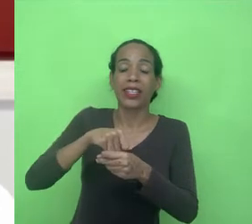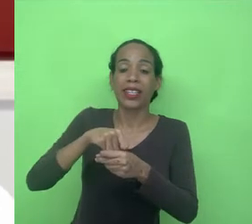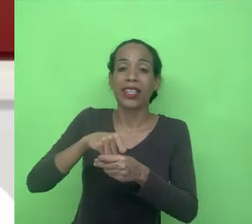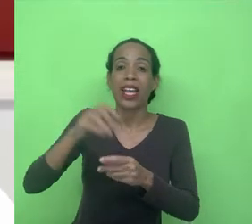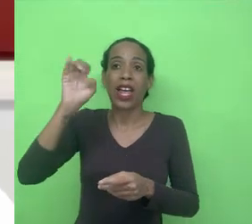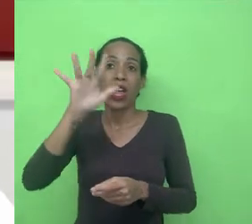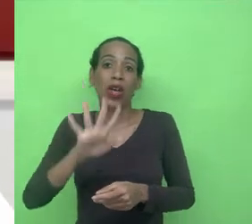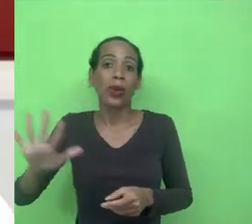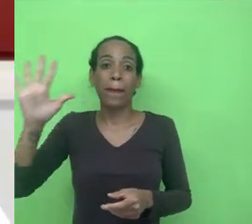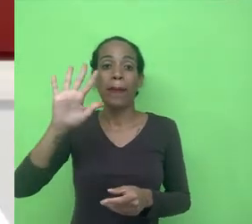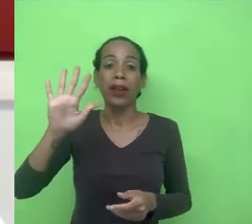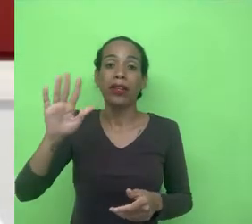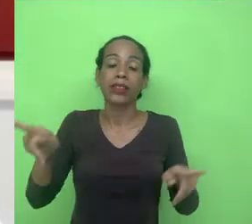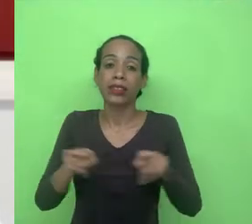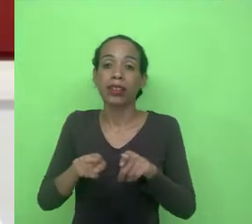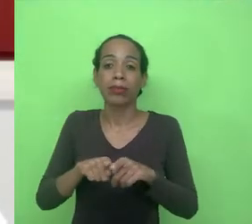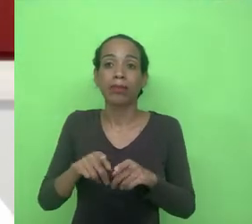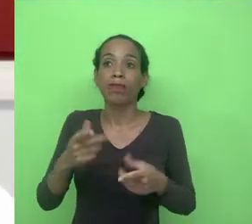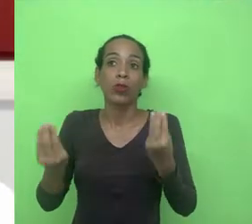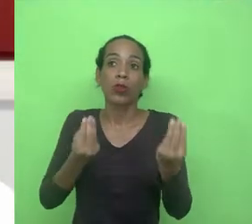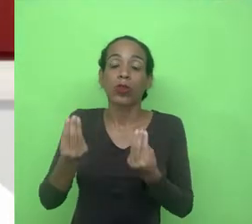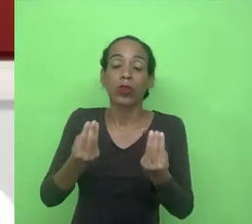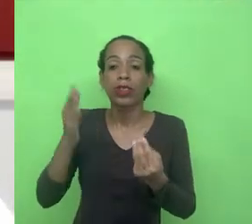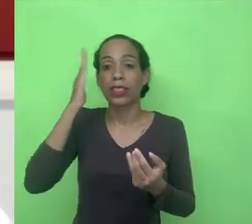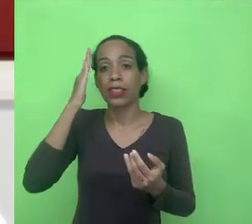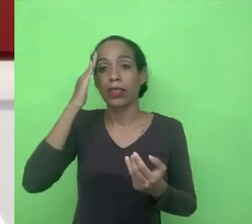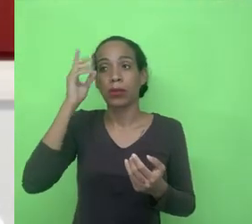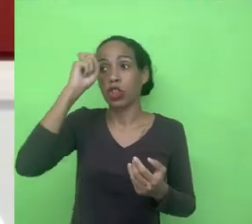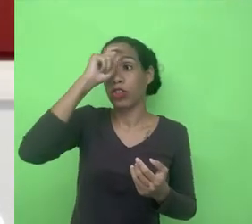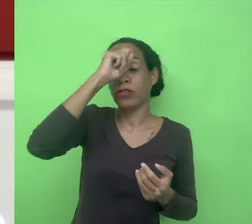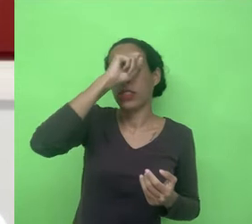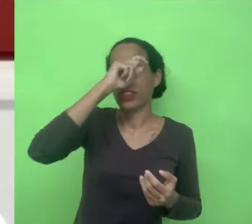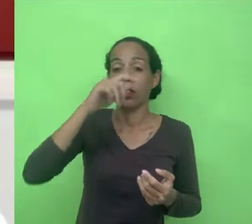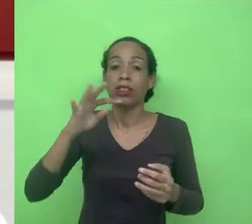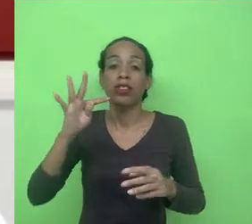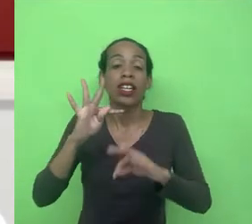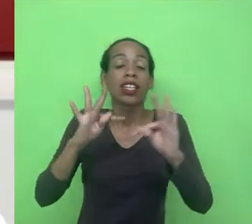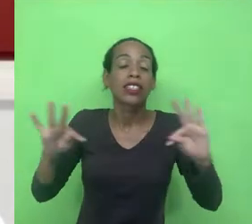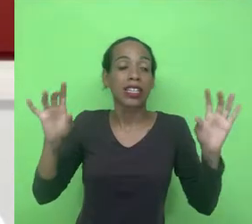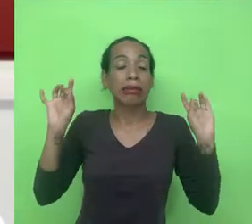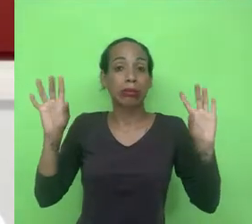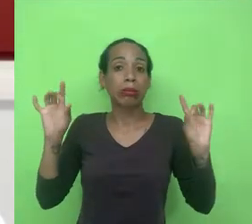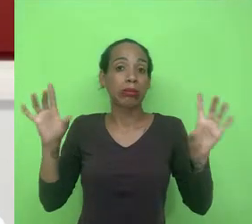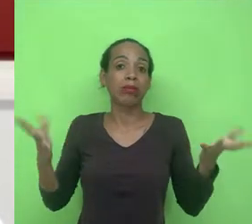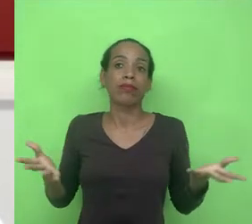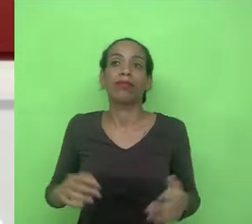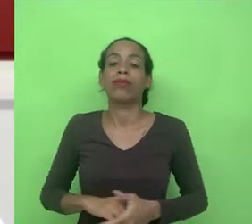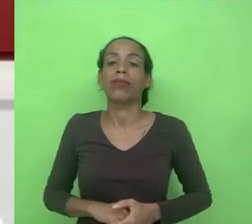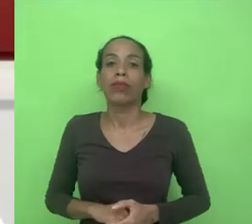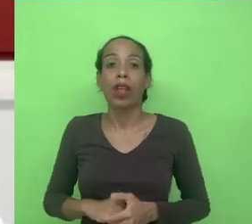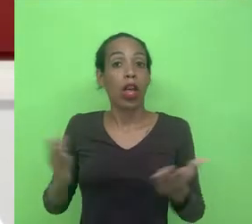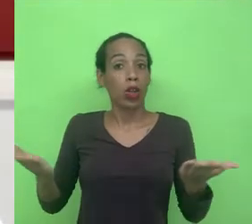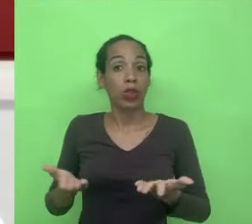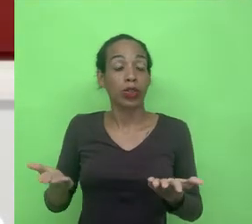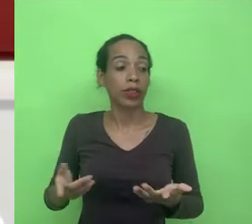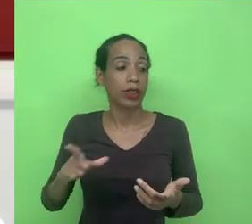decisão não valia para você porque você utilizou um artifício tecnológico relativamente simples recentemente a gente teve o caso